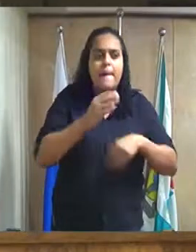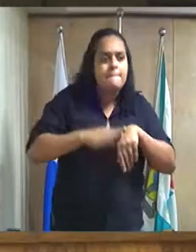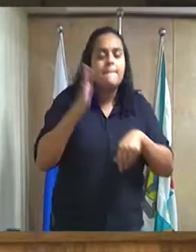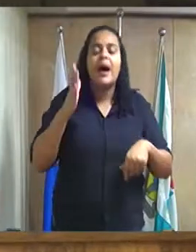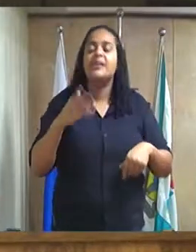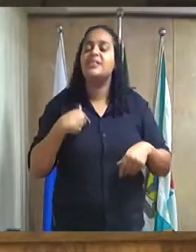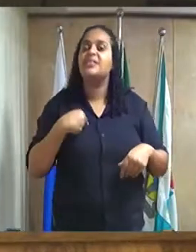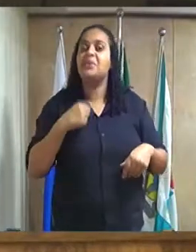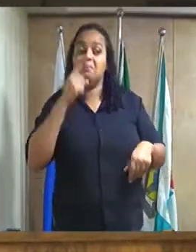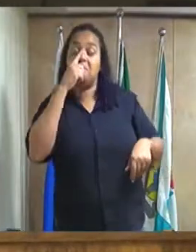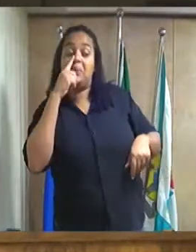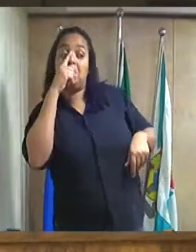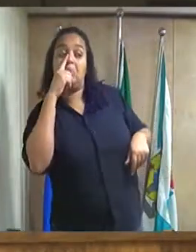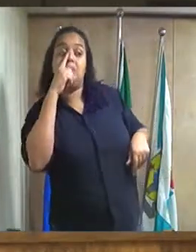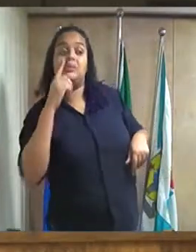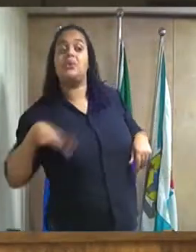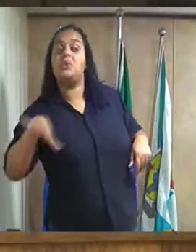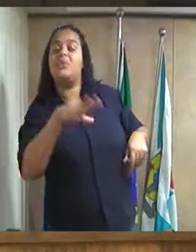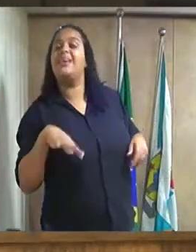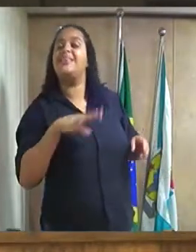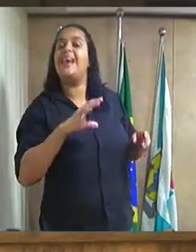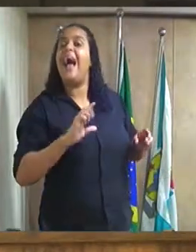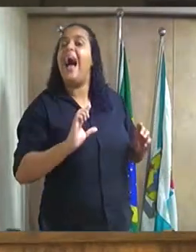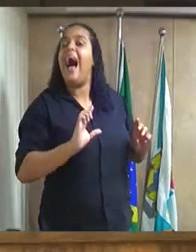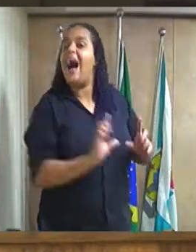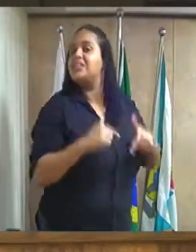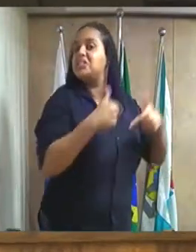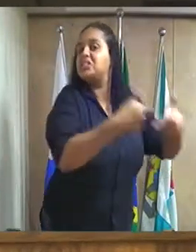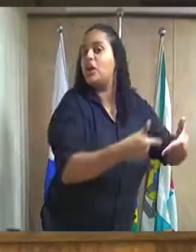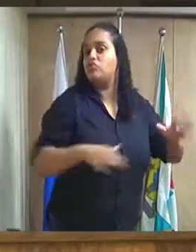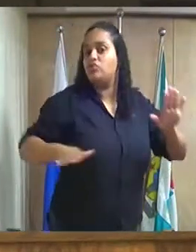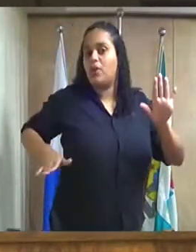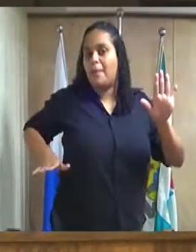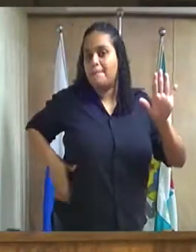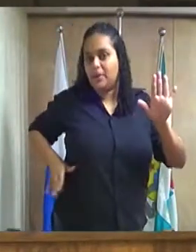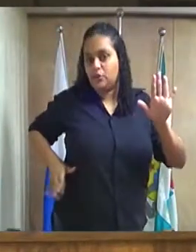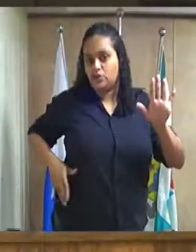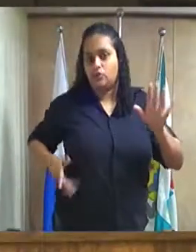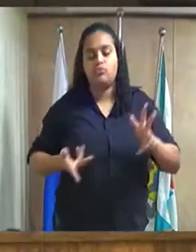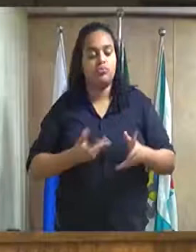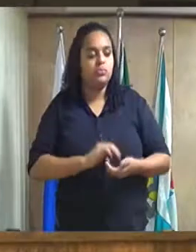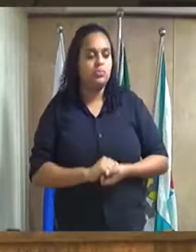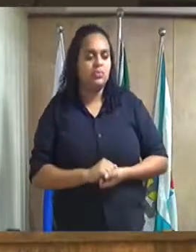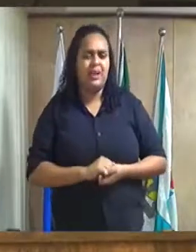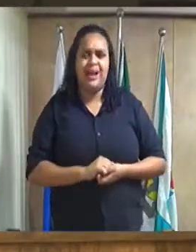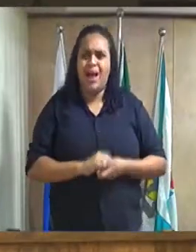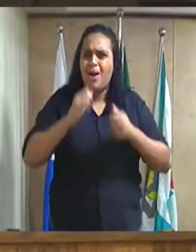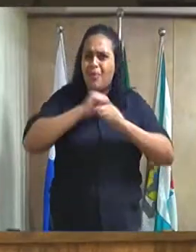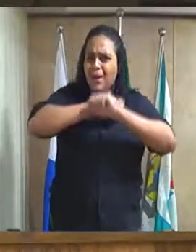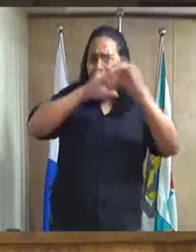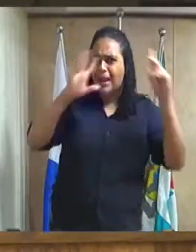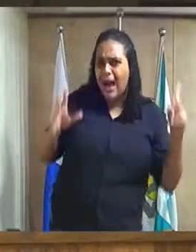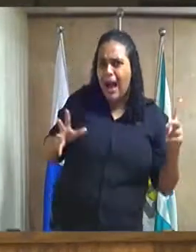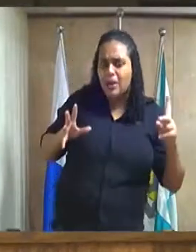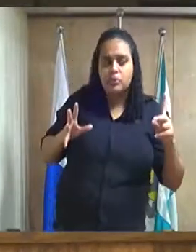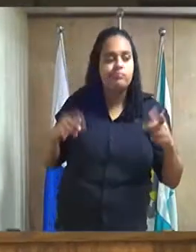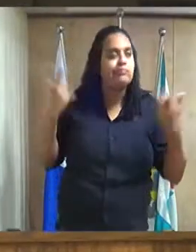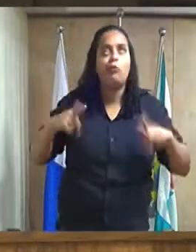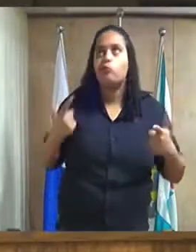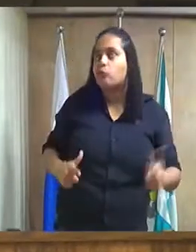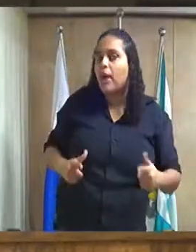vulneráveis às ações de criminosos. o claro descontrole do Estado